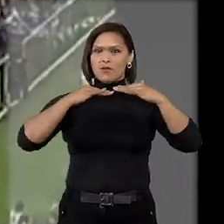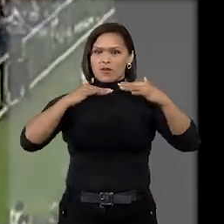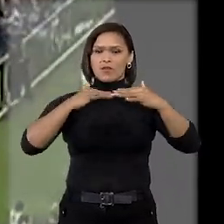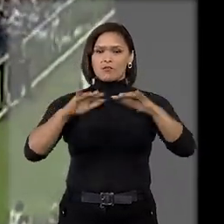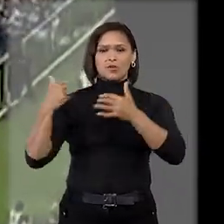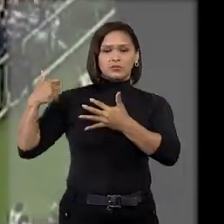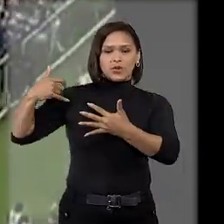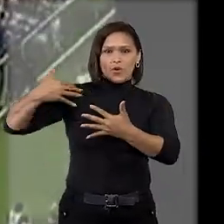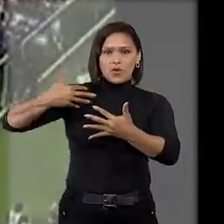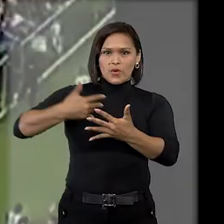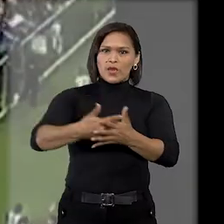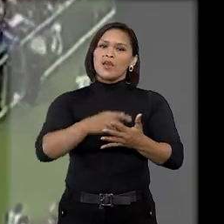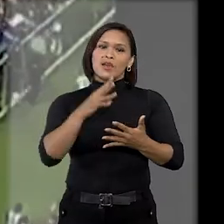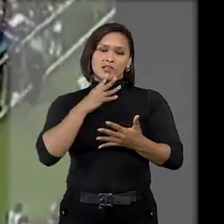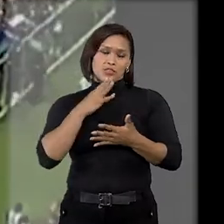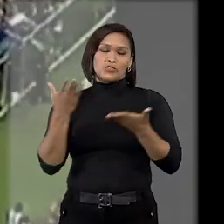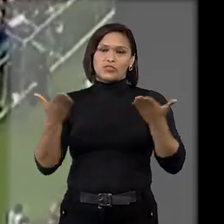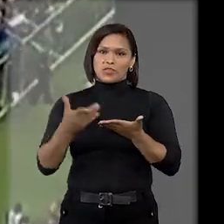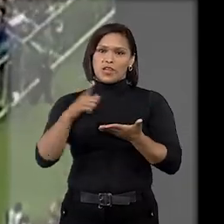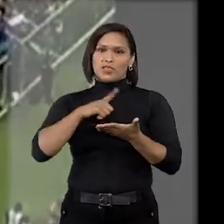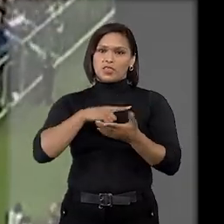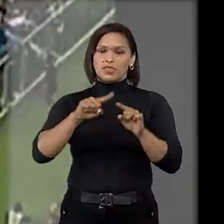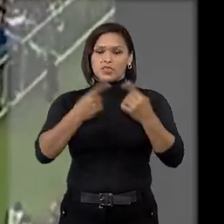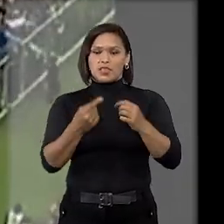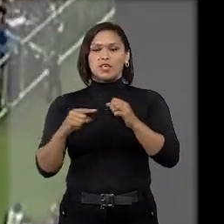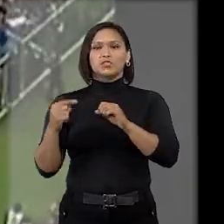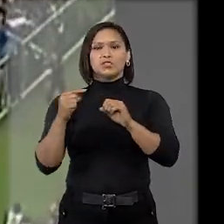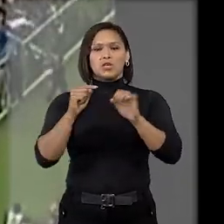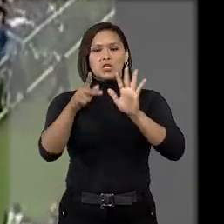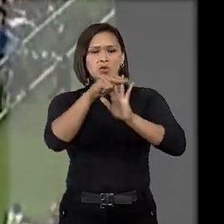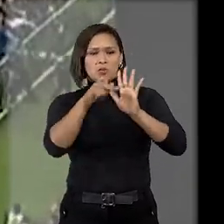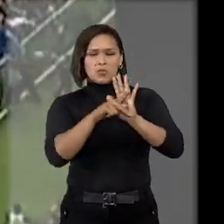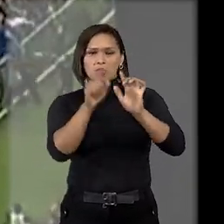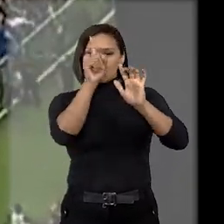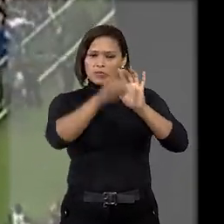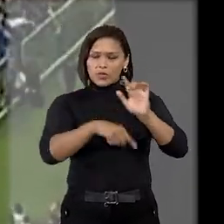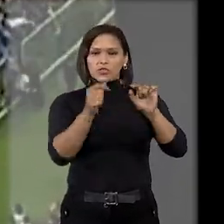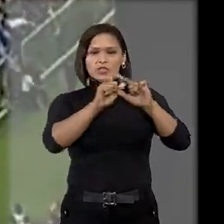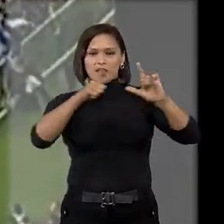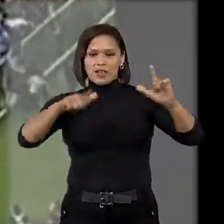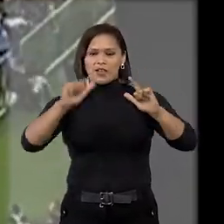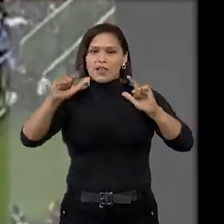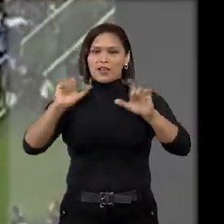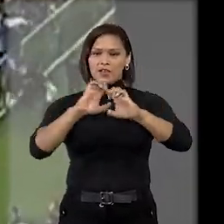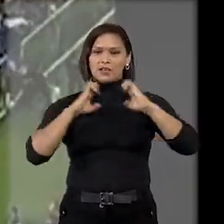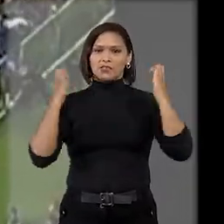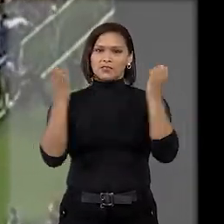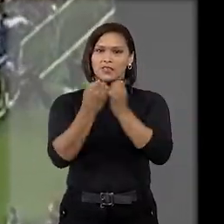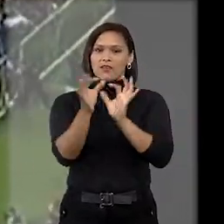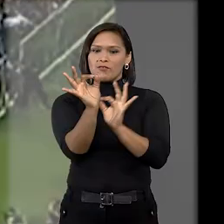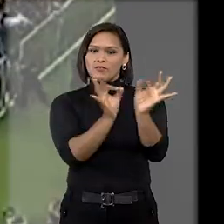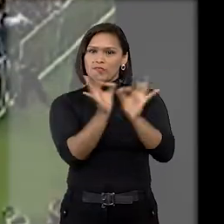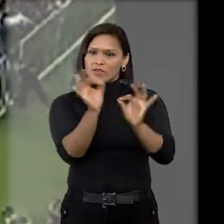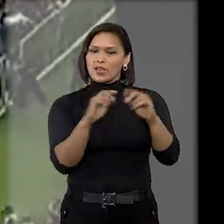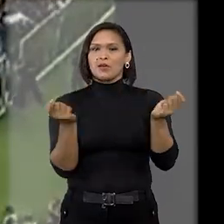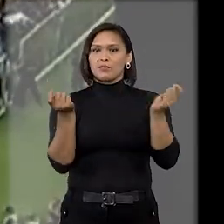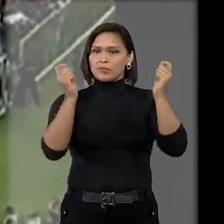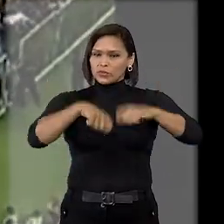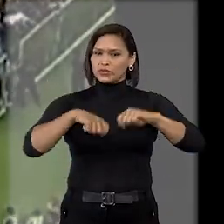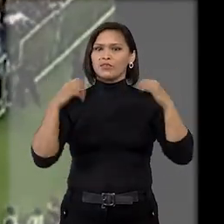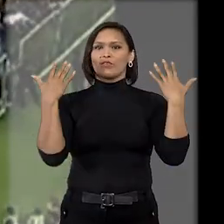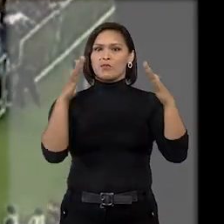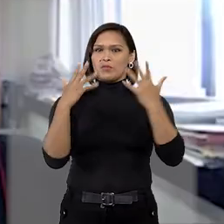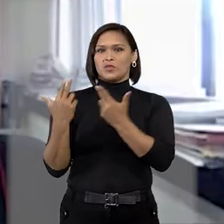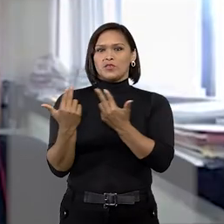da avalanche era conhecido, tanto que o projeto arquitetônico daquele setor do estádio foi elaborado para permitir esse tipo de